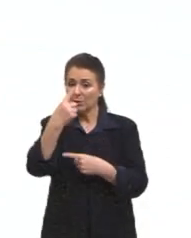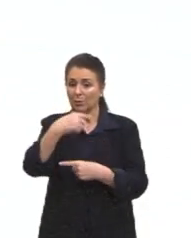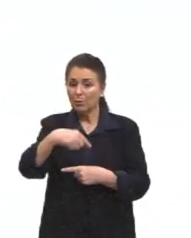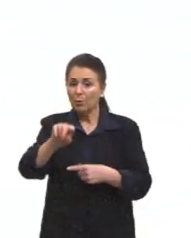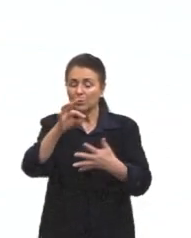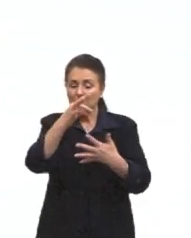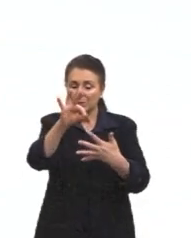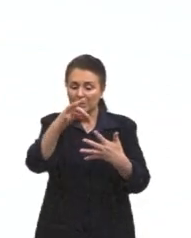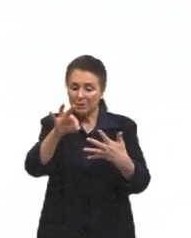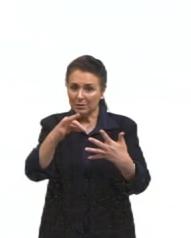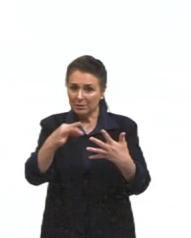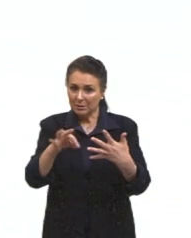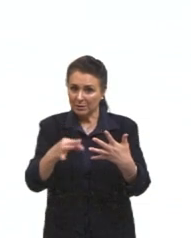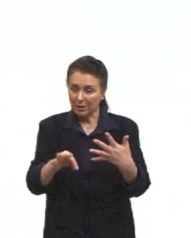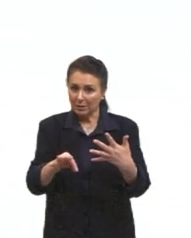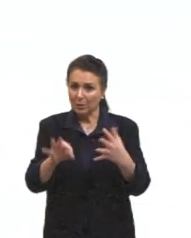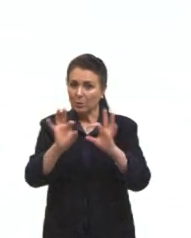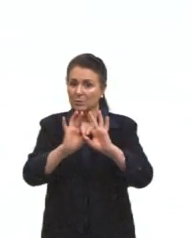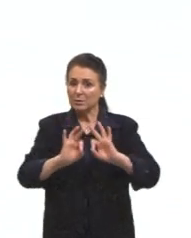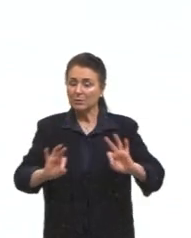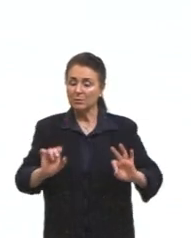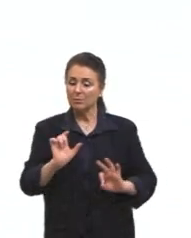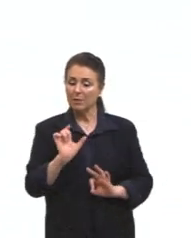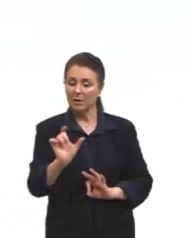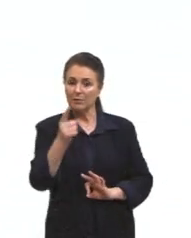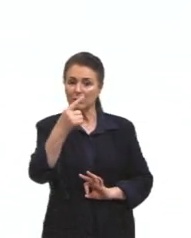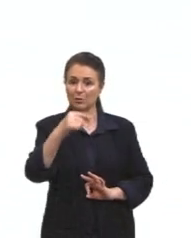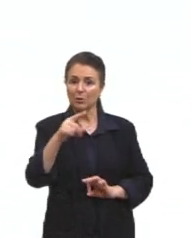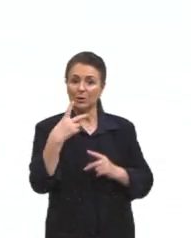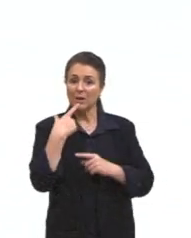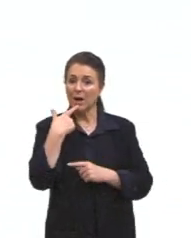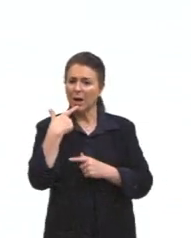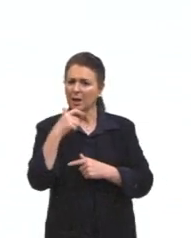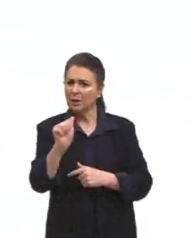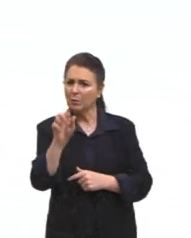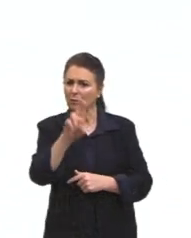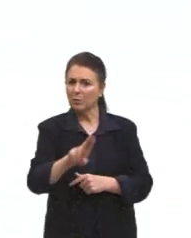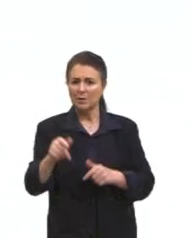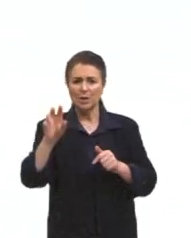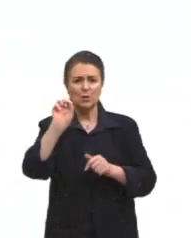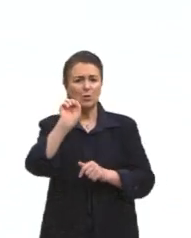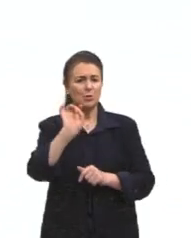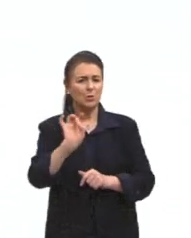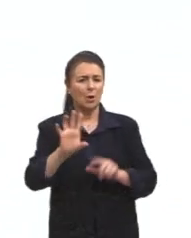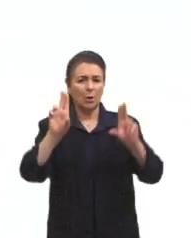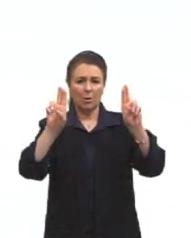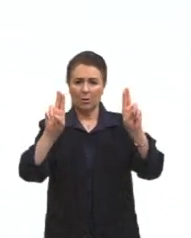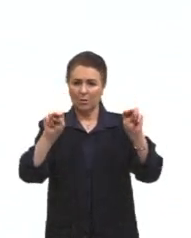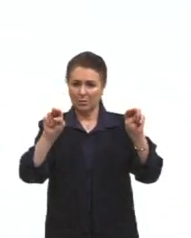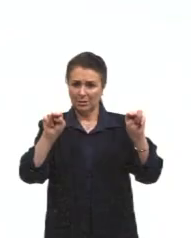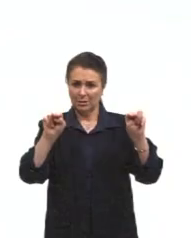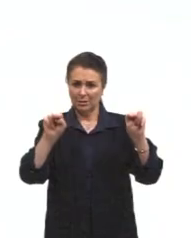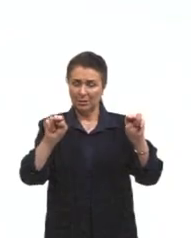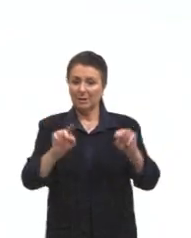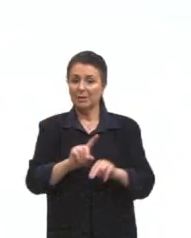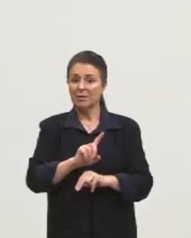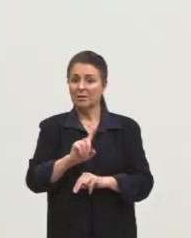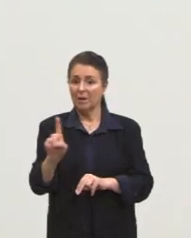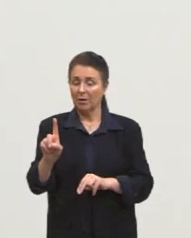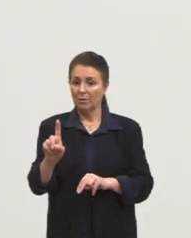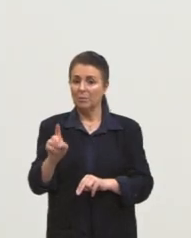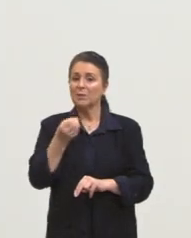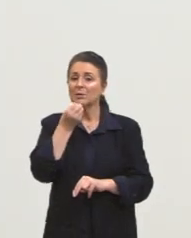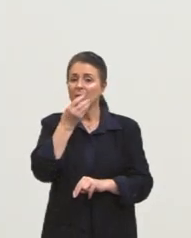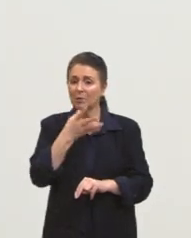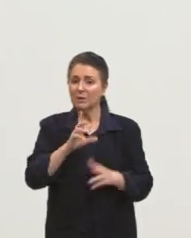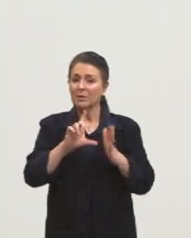detalhes, né? Não é simplesmente uma palavra de outra língua, eu vou acrescentar uma aspas ali, então. Não, não é por aí. Mas isso também eu vou te contar